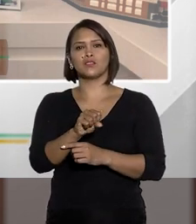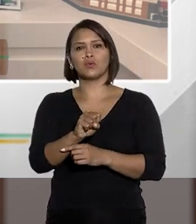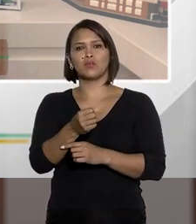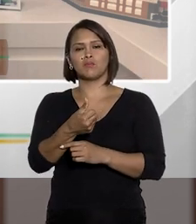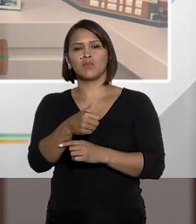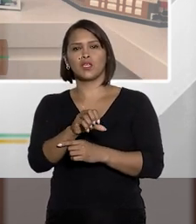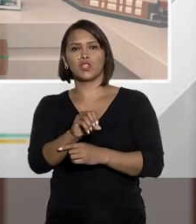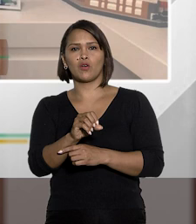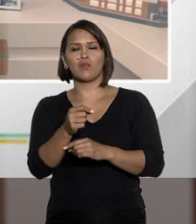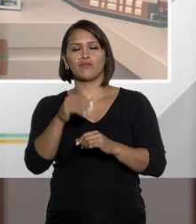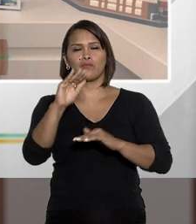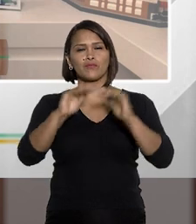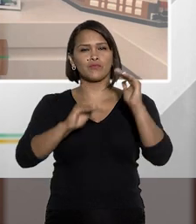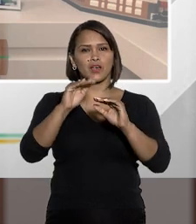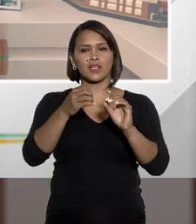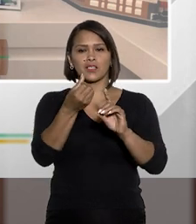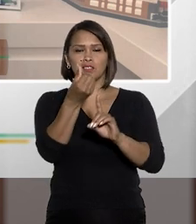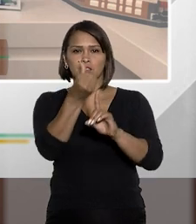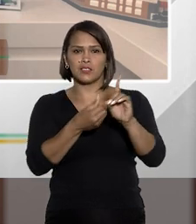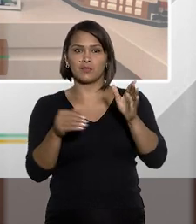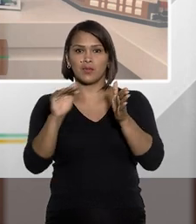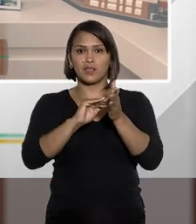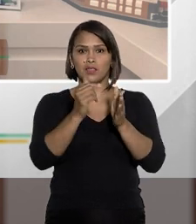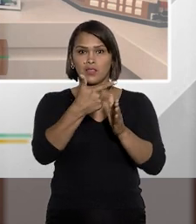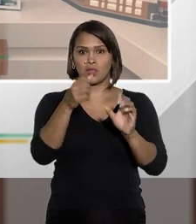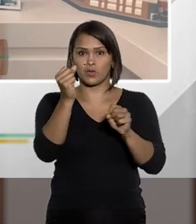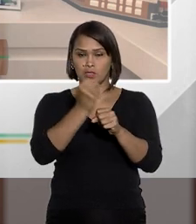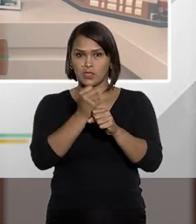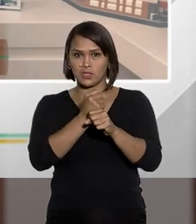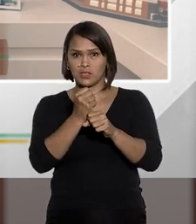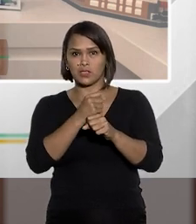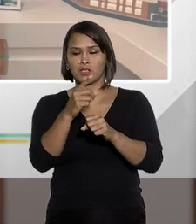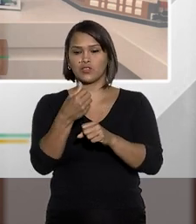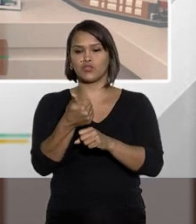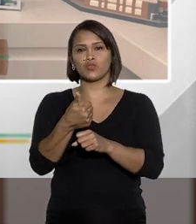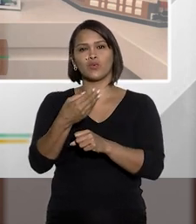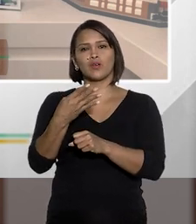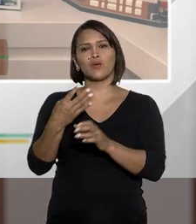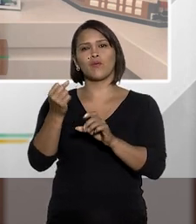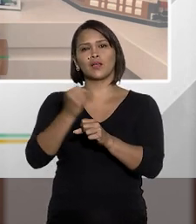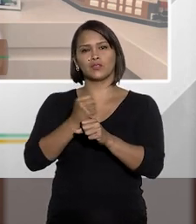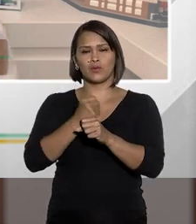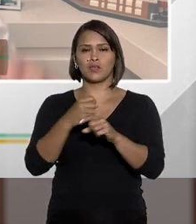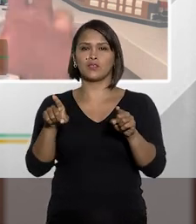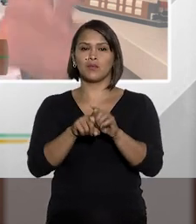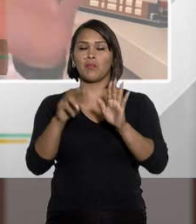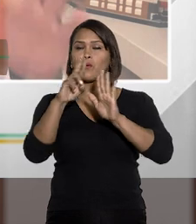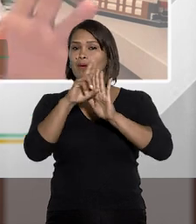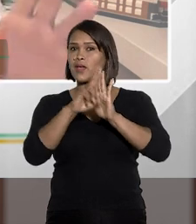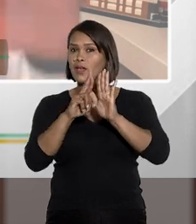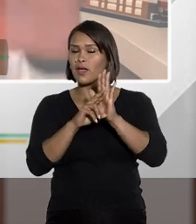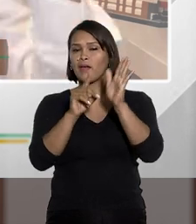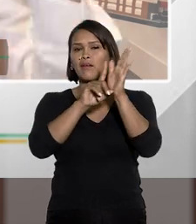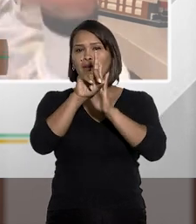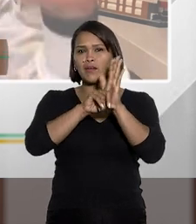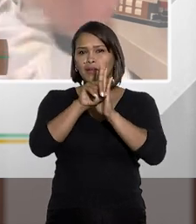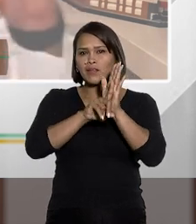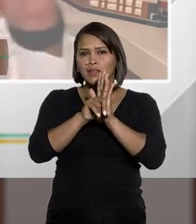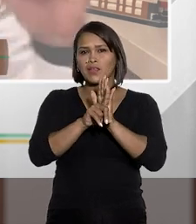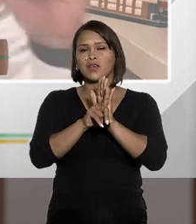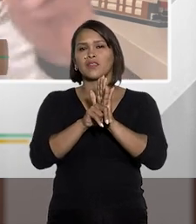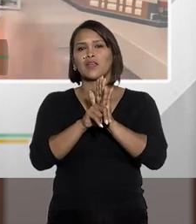13869, é uma pena que varia de seis meses a dois anos, alguns tipos penais de um a quatro anos. Então, em regra e